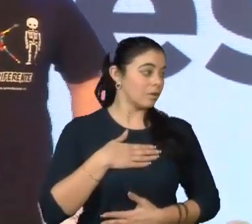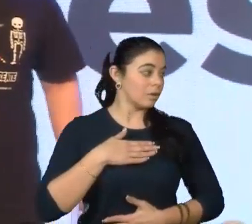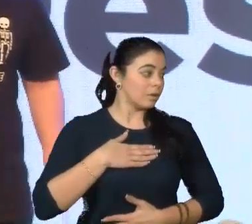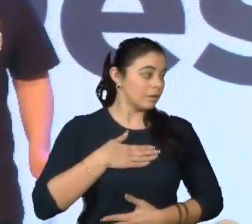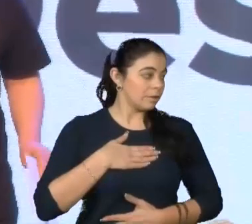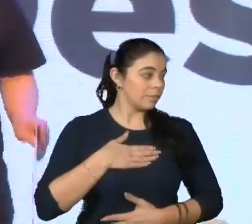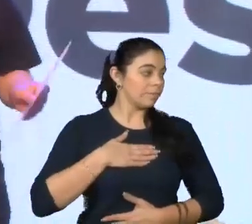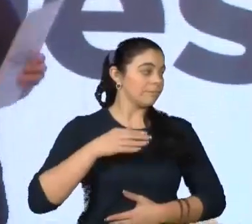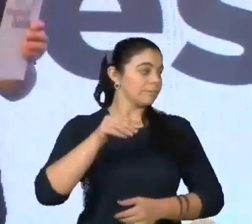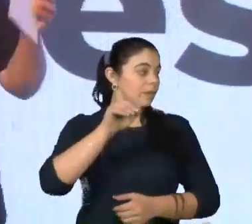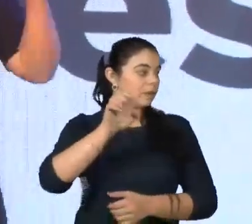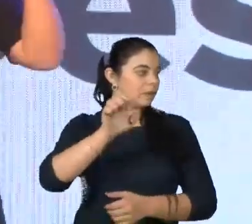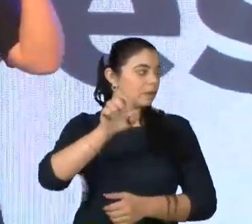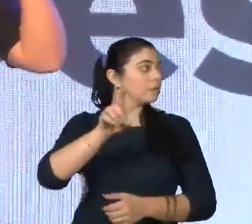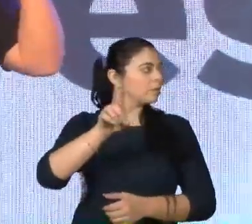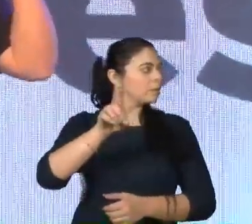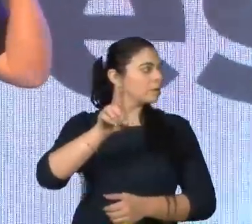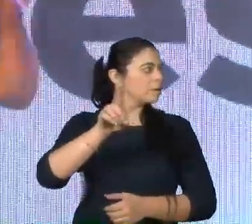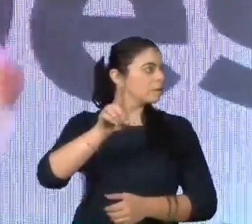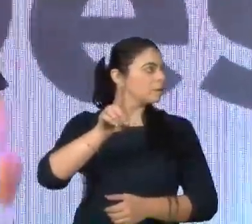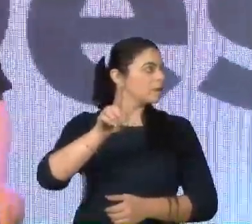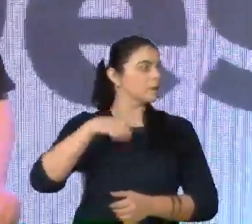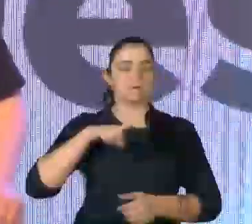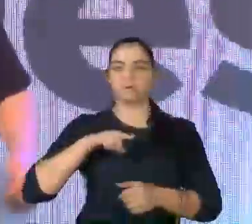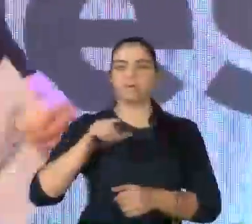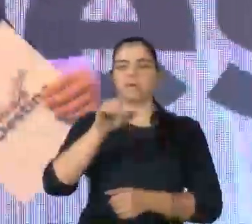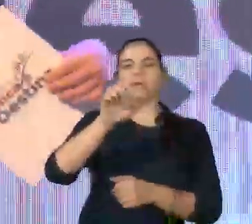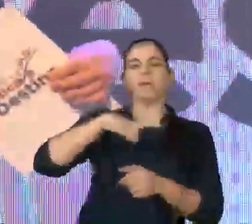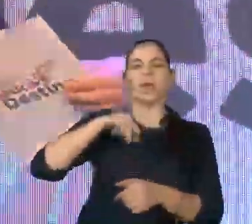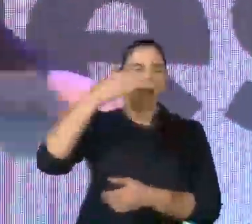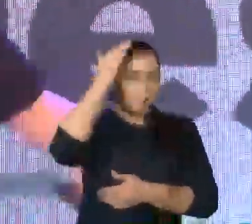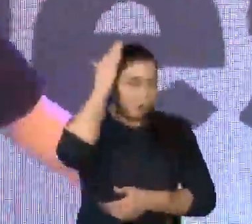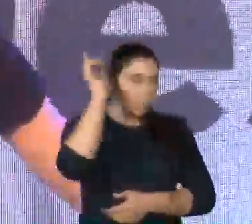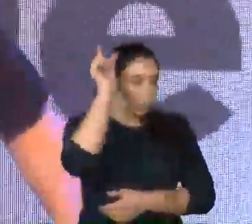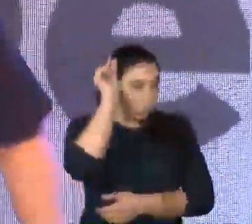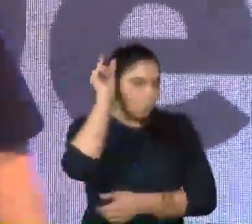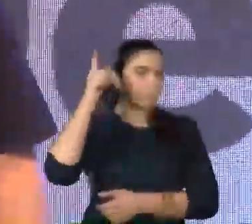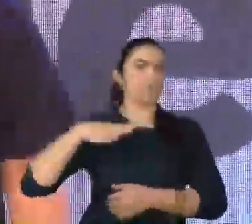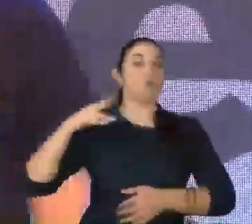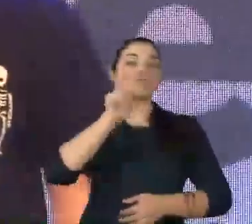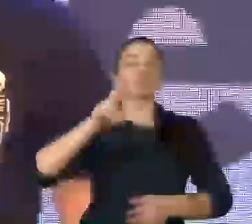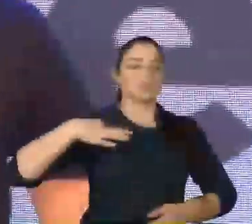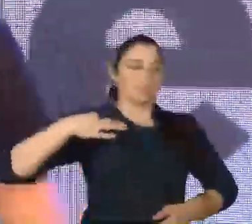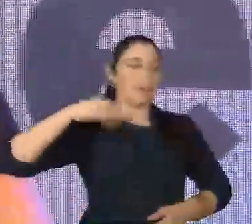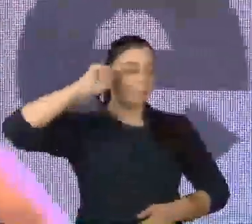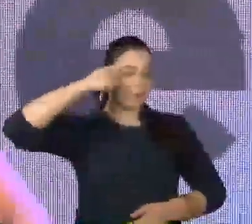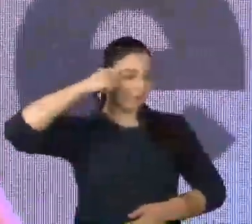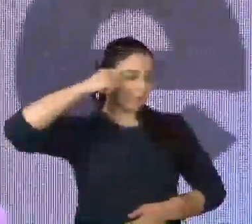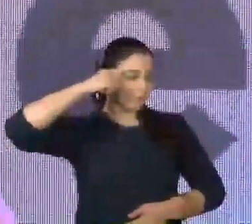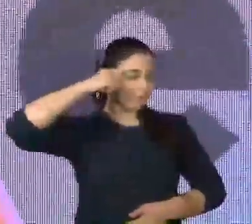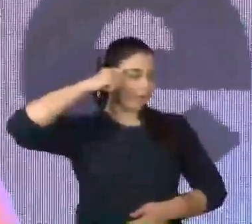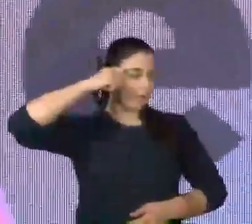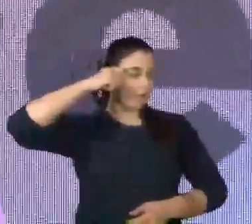eu sou o Guilherme Campos, eu tenho o cabelo meu curtinho, eu uso uma camisa preta. Muito